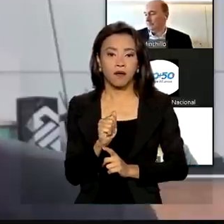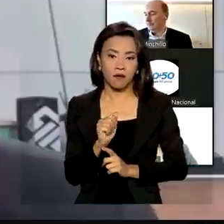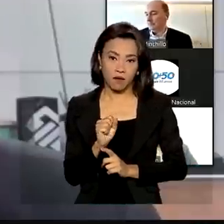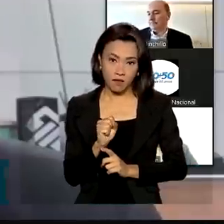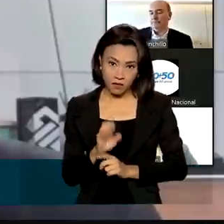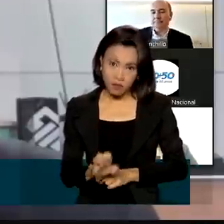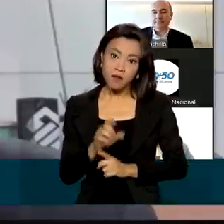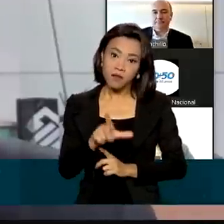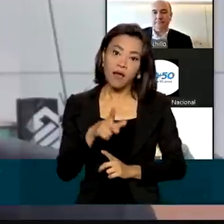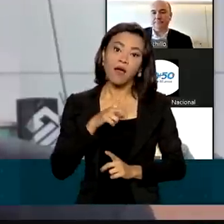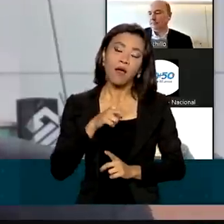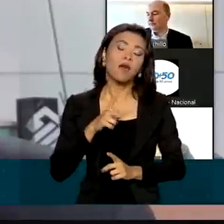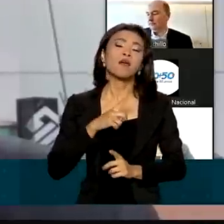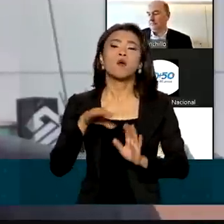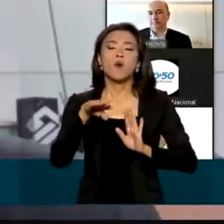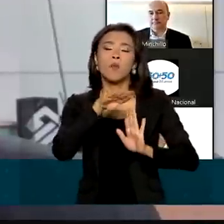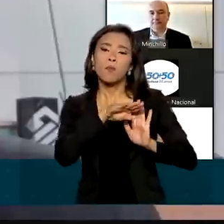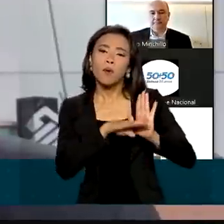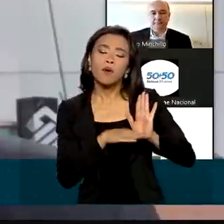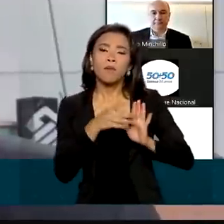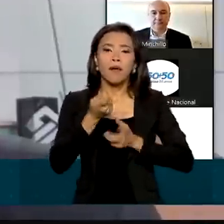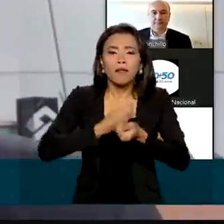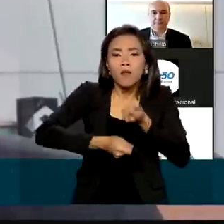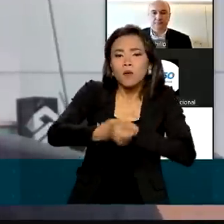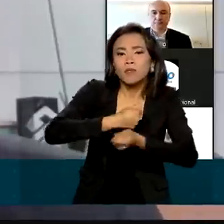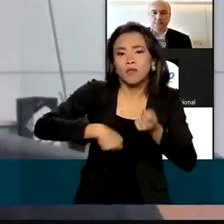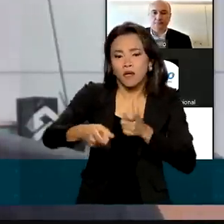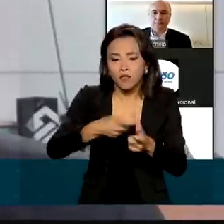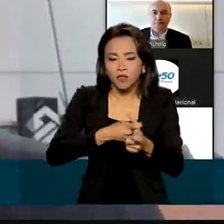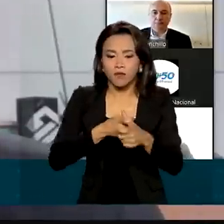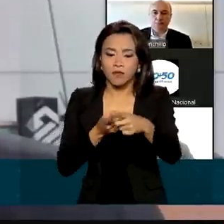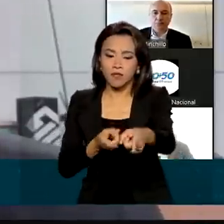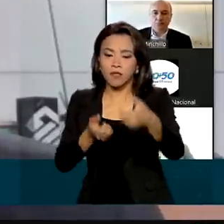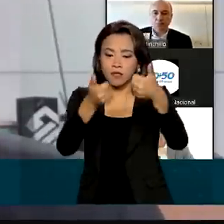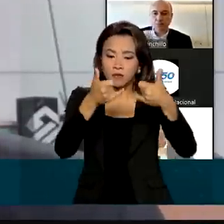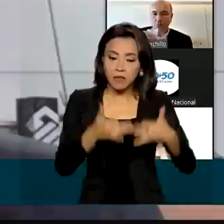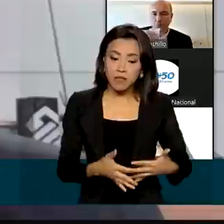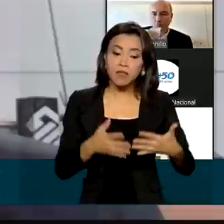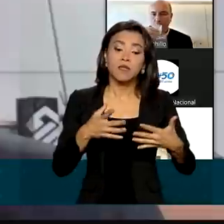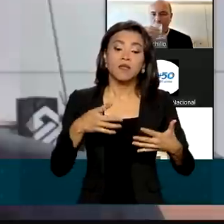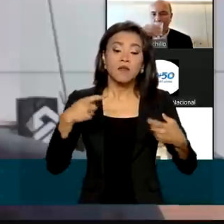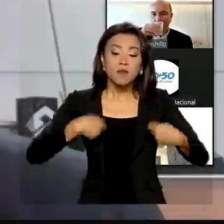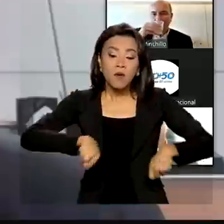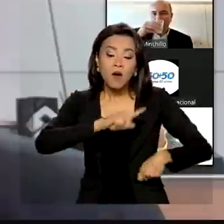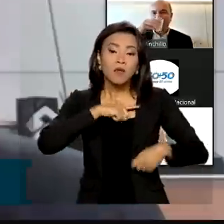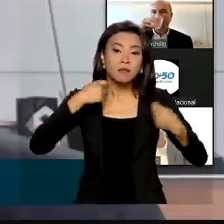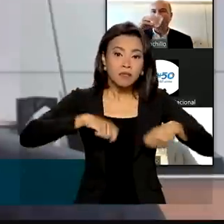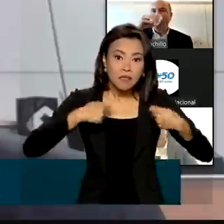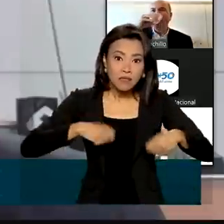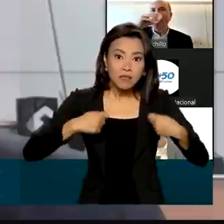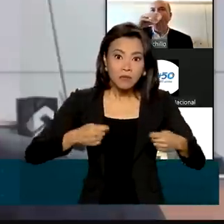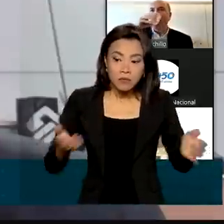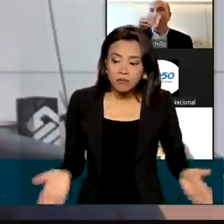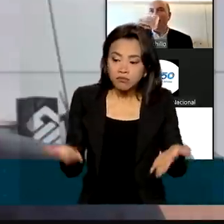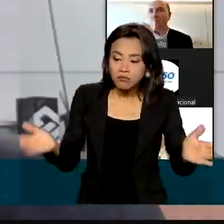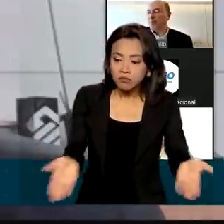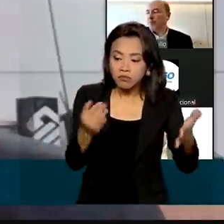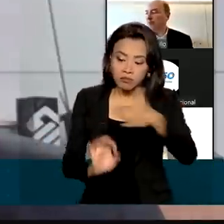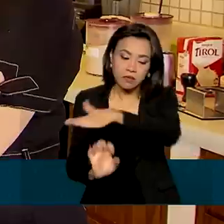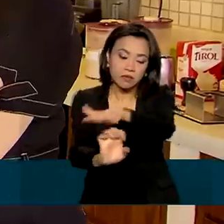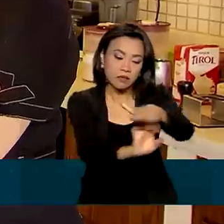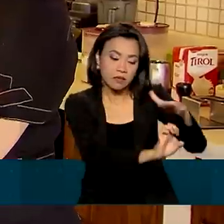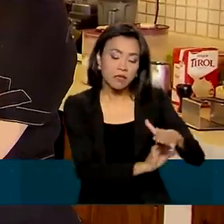país têm oportunidade de fazer um movimento conjunto em favor desse segmento tão relevante para a economia